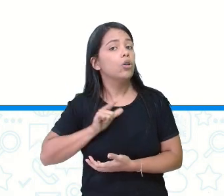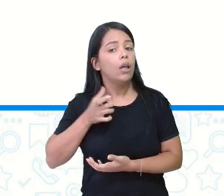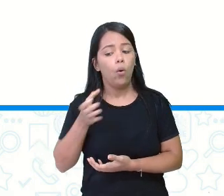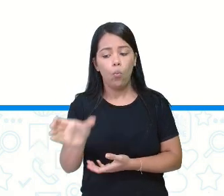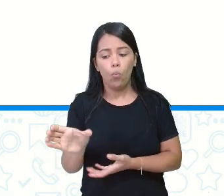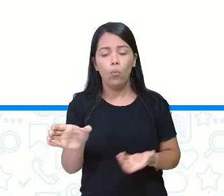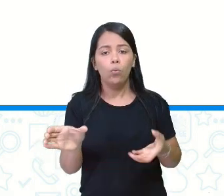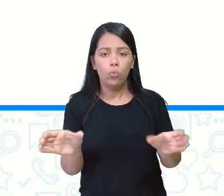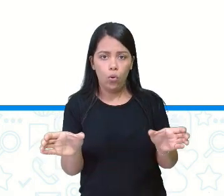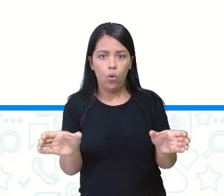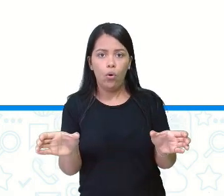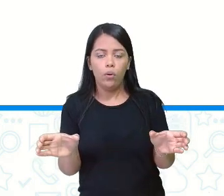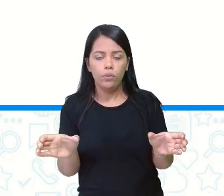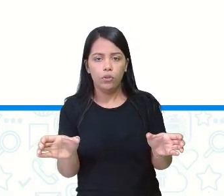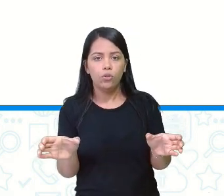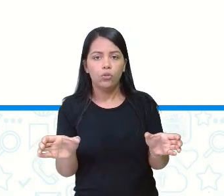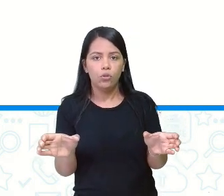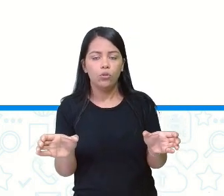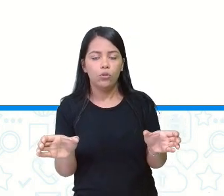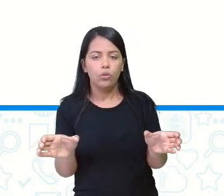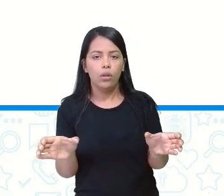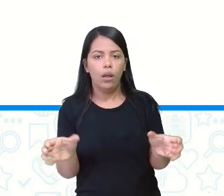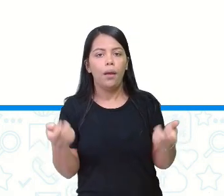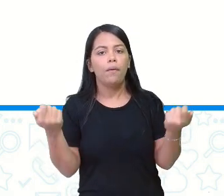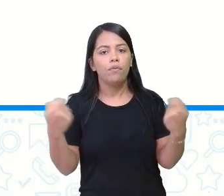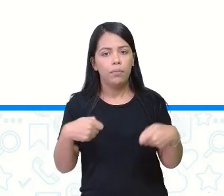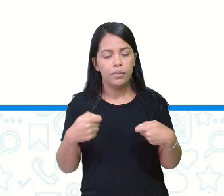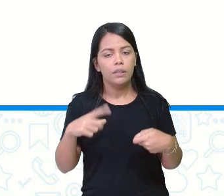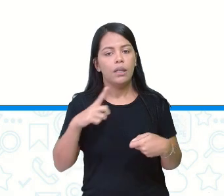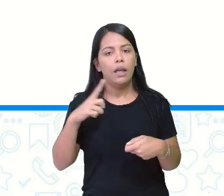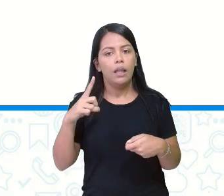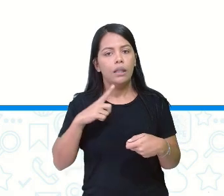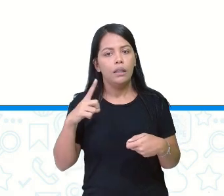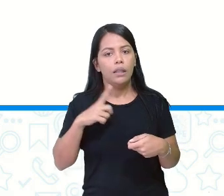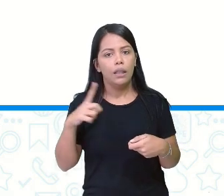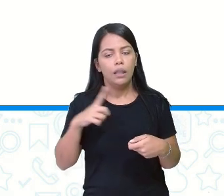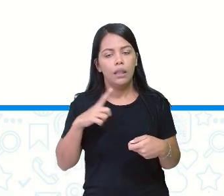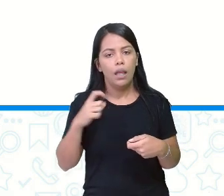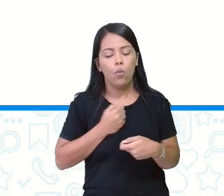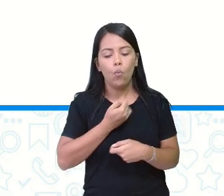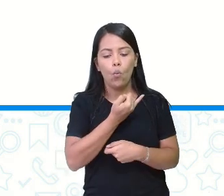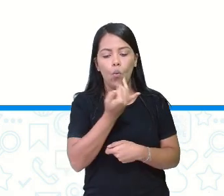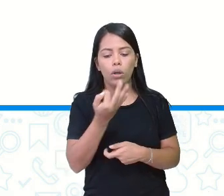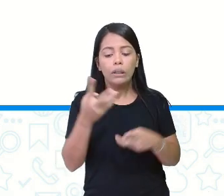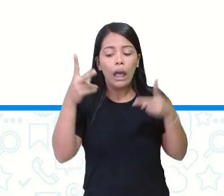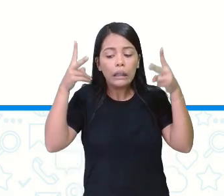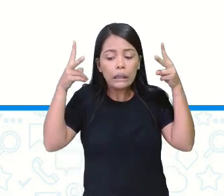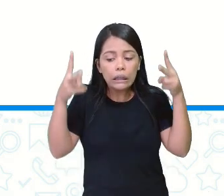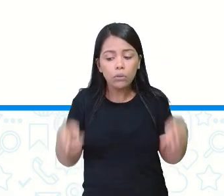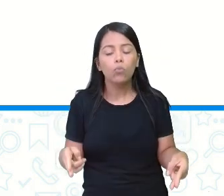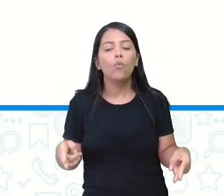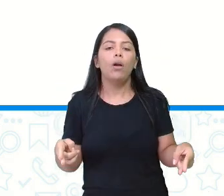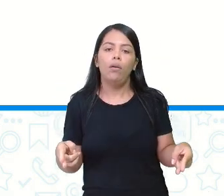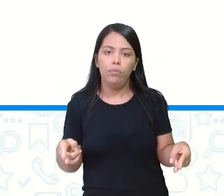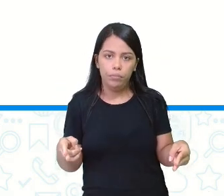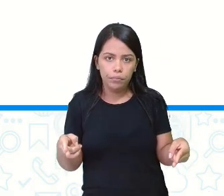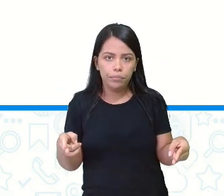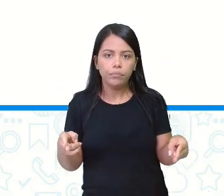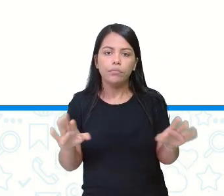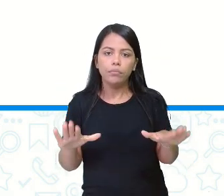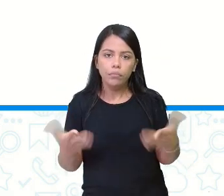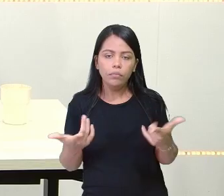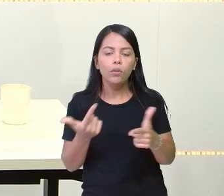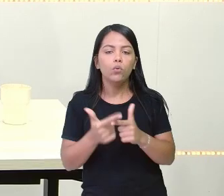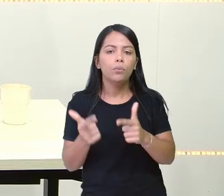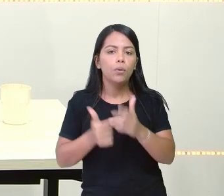esses copos vão precisar ter o quê? A mesma quantidade. No problema anterior, não se